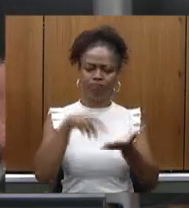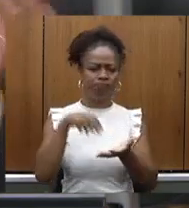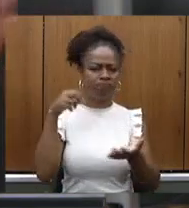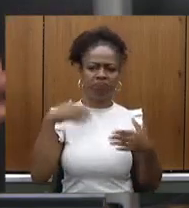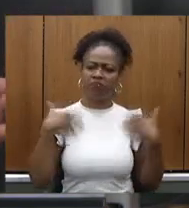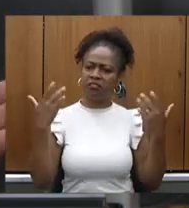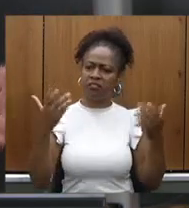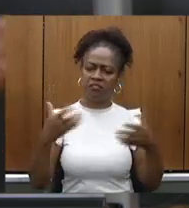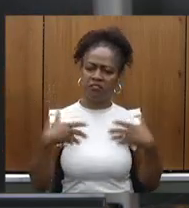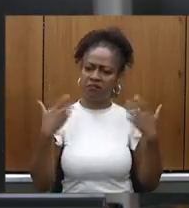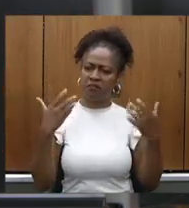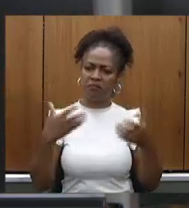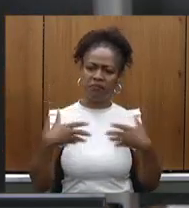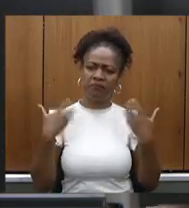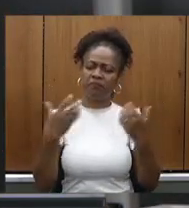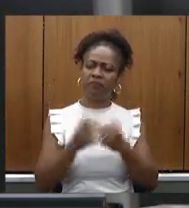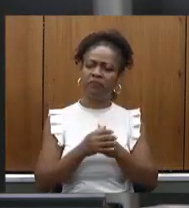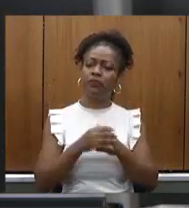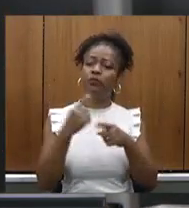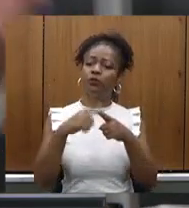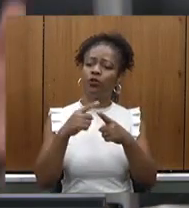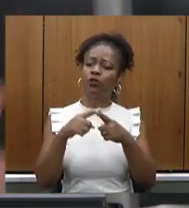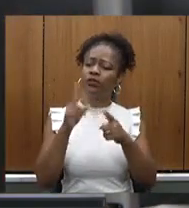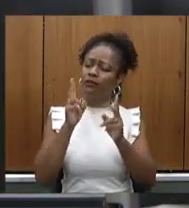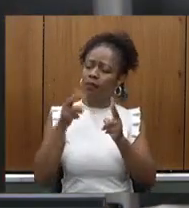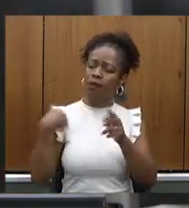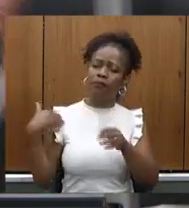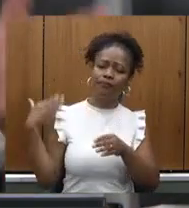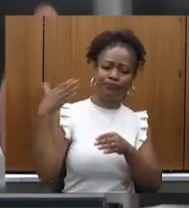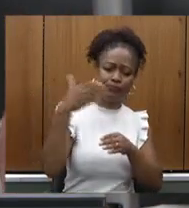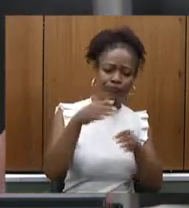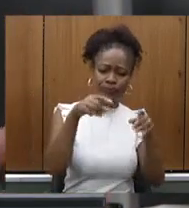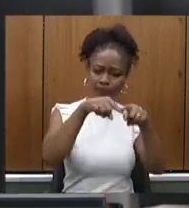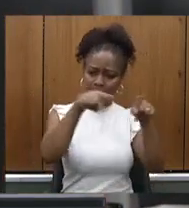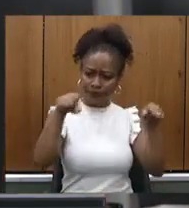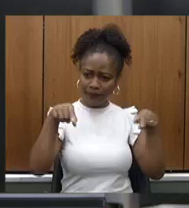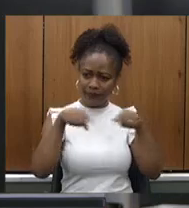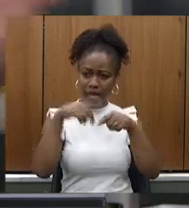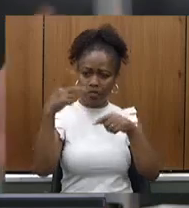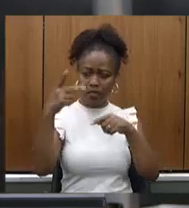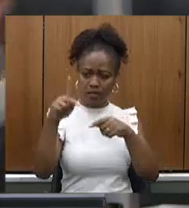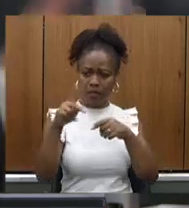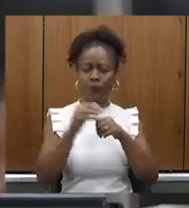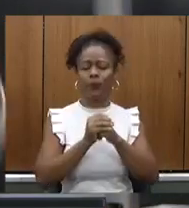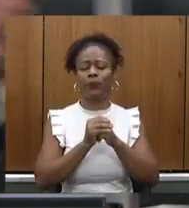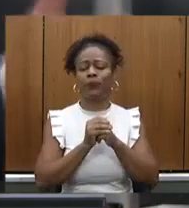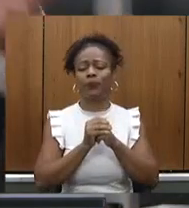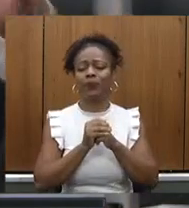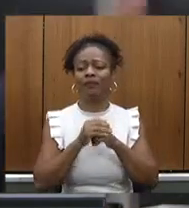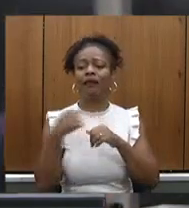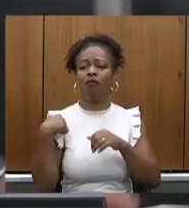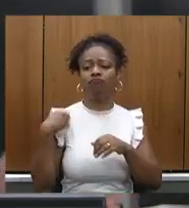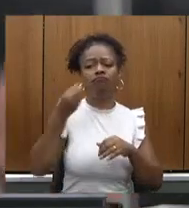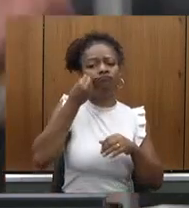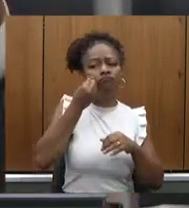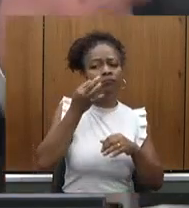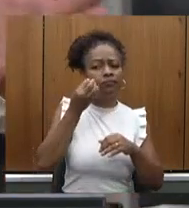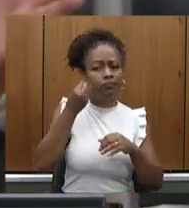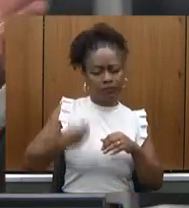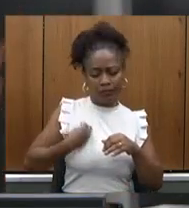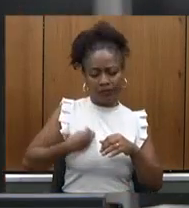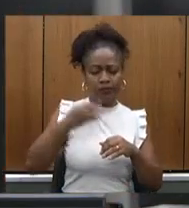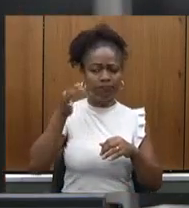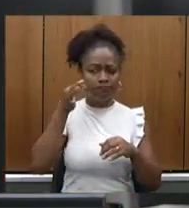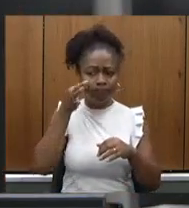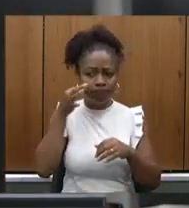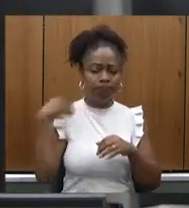todas as vezes que estive em seu gabinete como prefeito secretário de saúde de vários e vários nossos municípios sempre